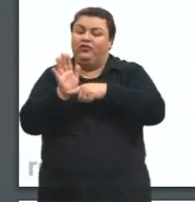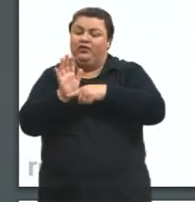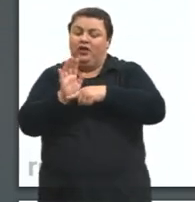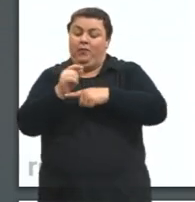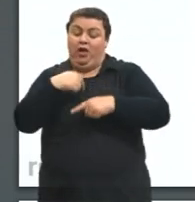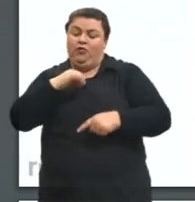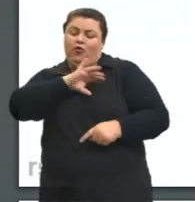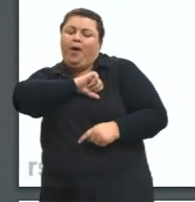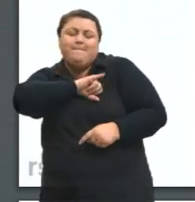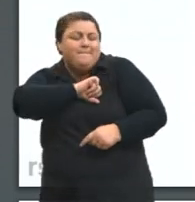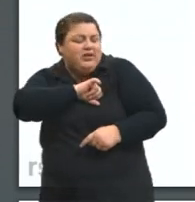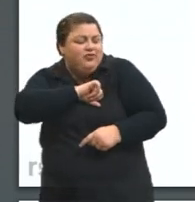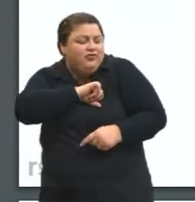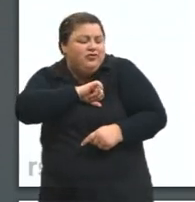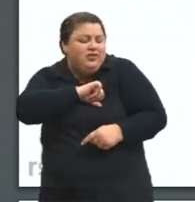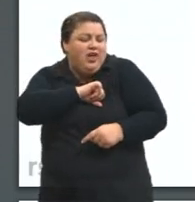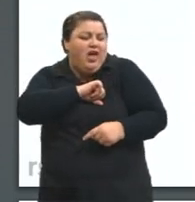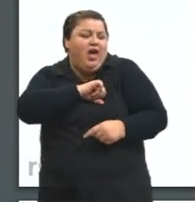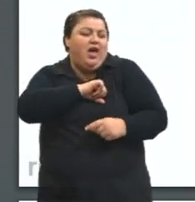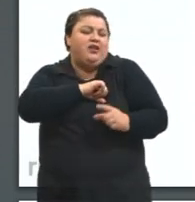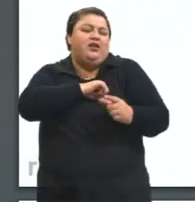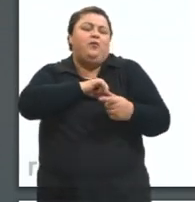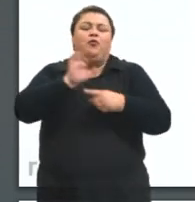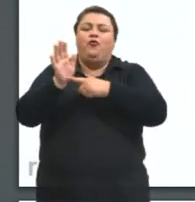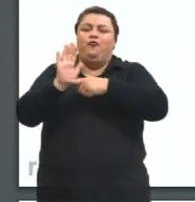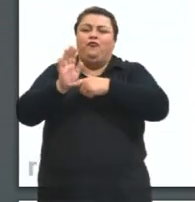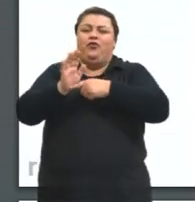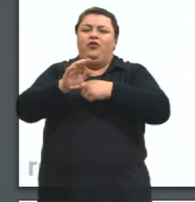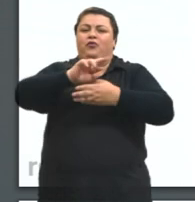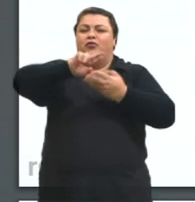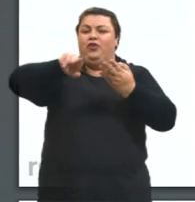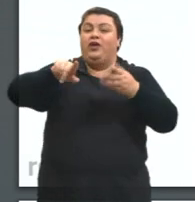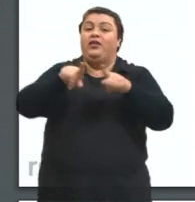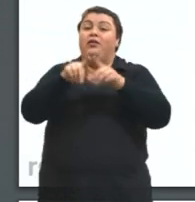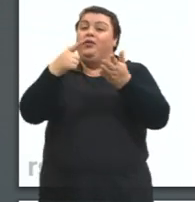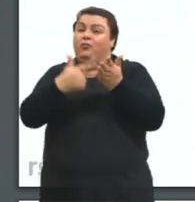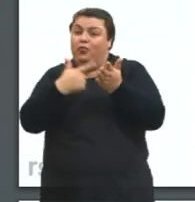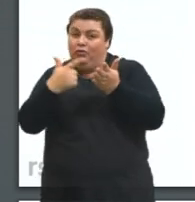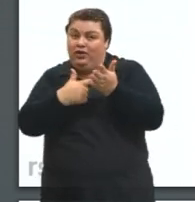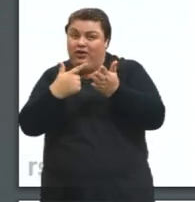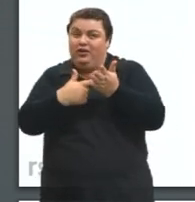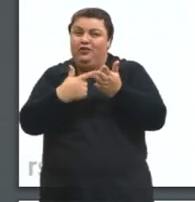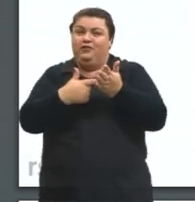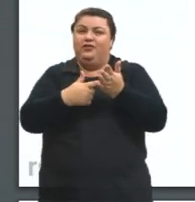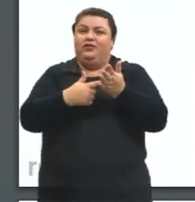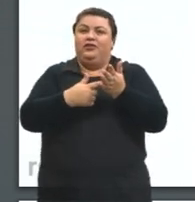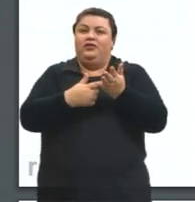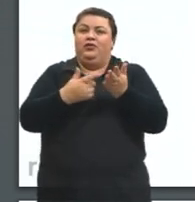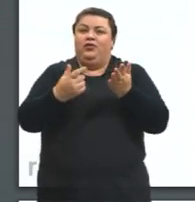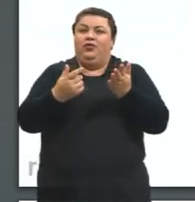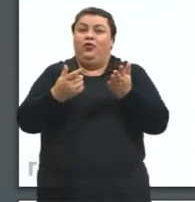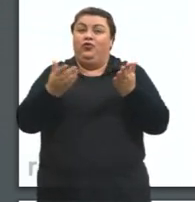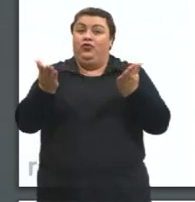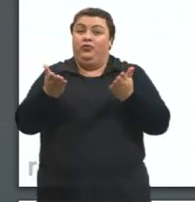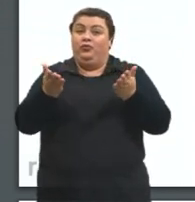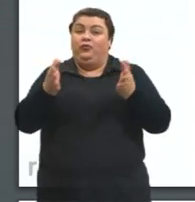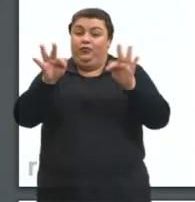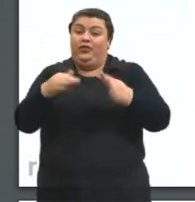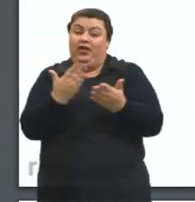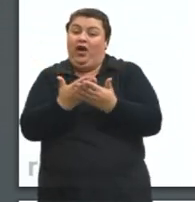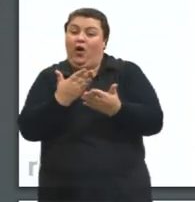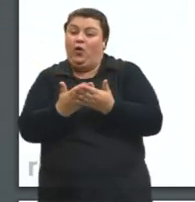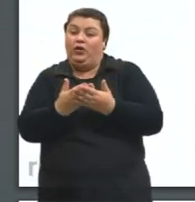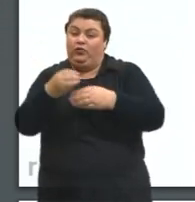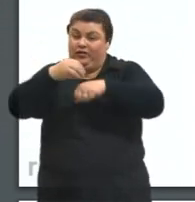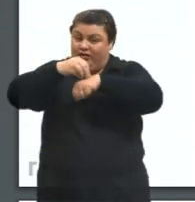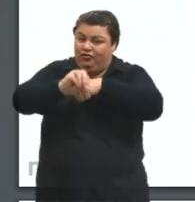apaixonada por séries, por filmes e por livros. E eu não podia terminar essa nossa aula de hoje sem falar sobre este